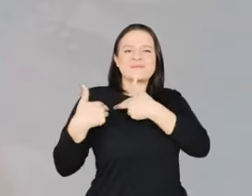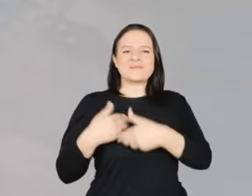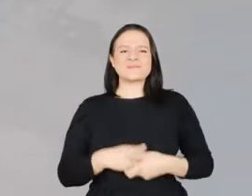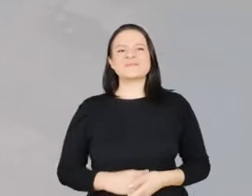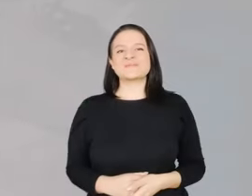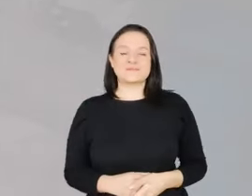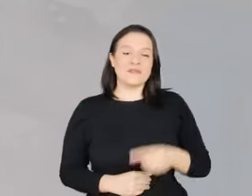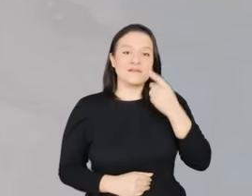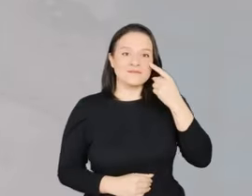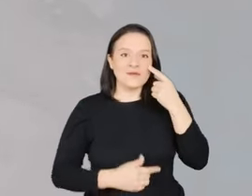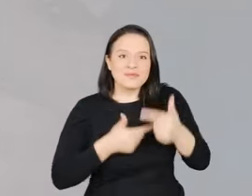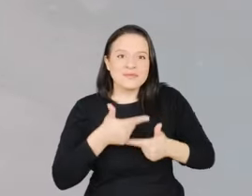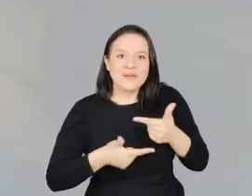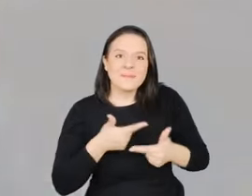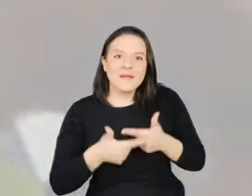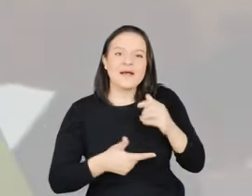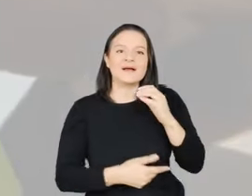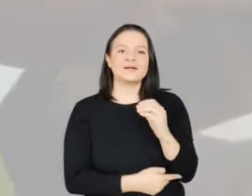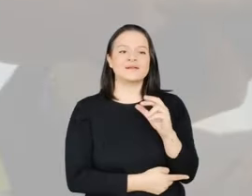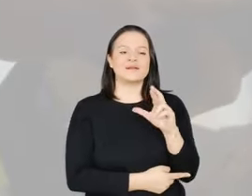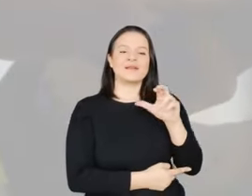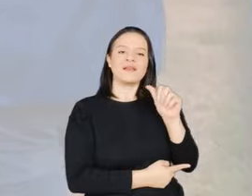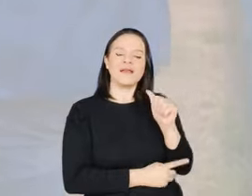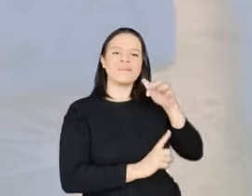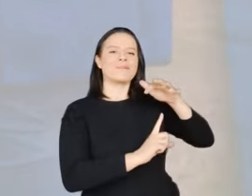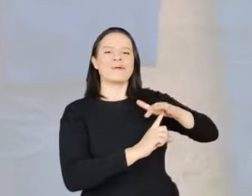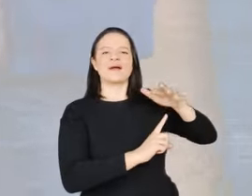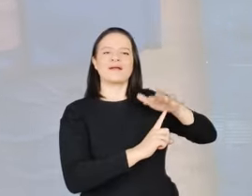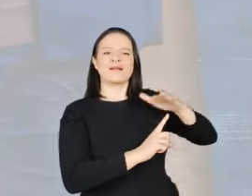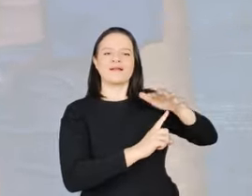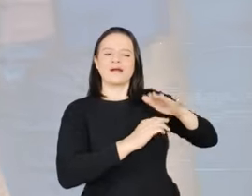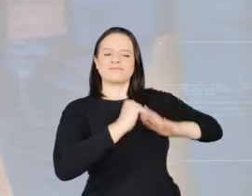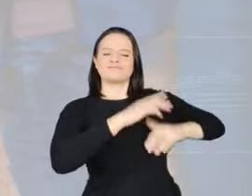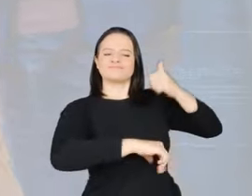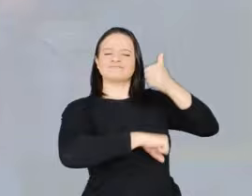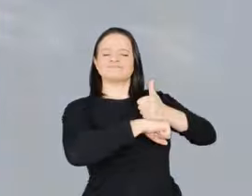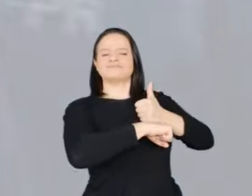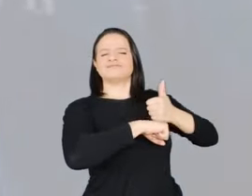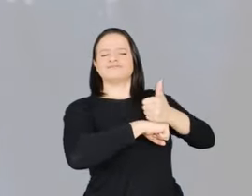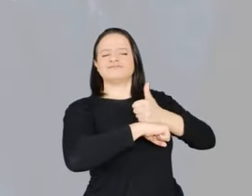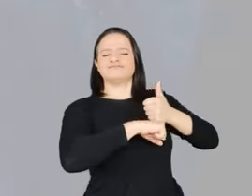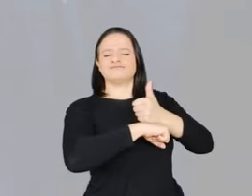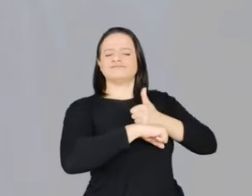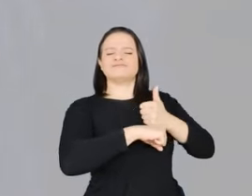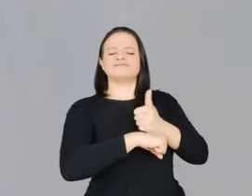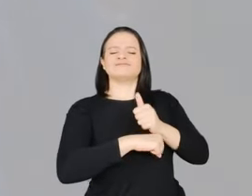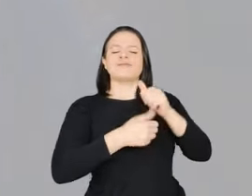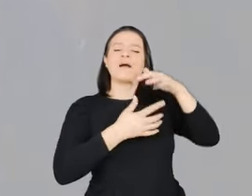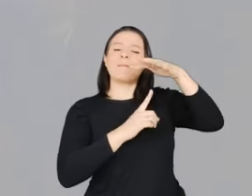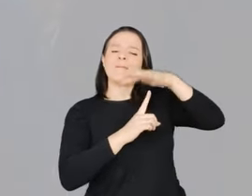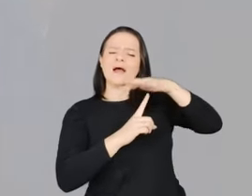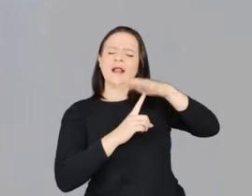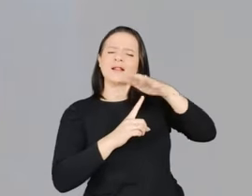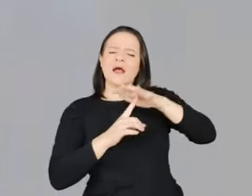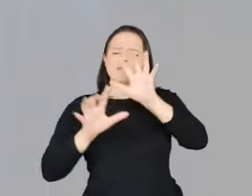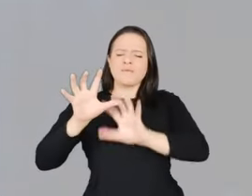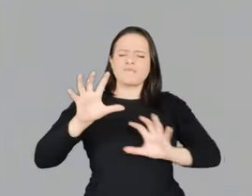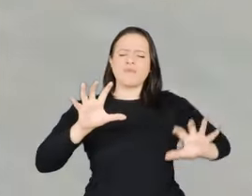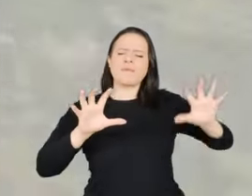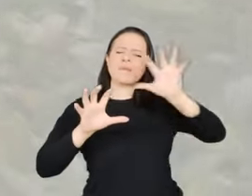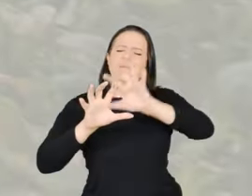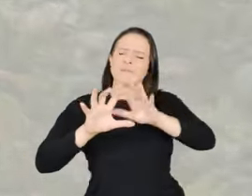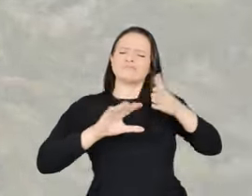Esse é o trabalho do CREA Paraná. Assegurar a presença de profissionais habilitados em todo o Estado, nas diferentes